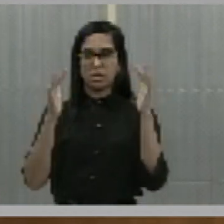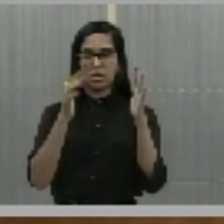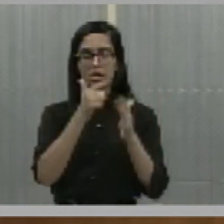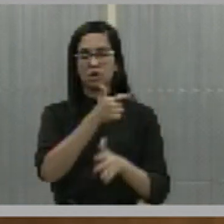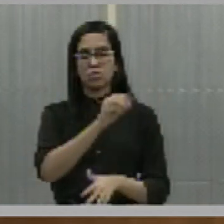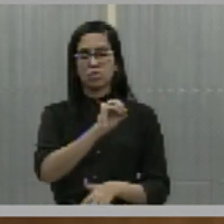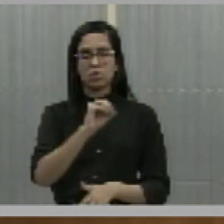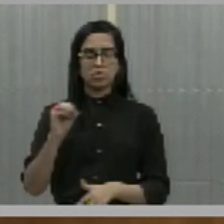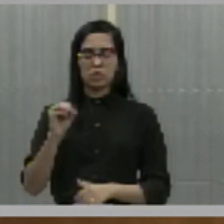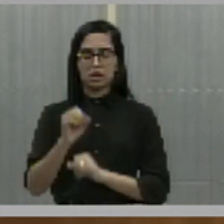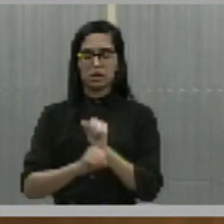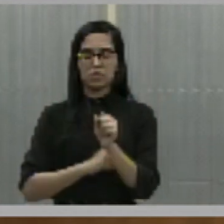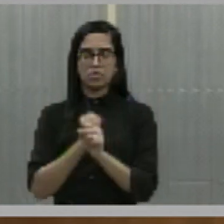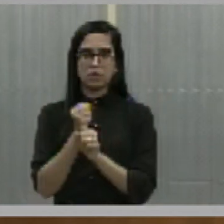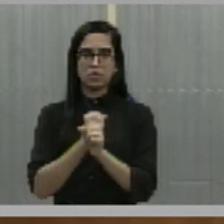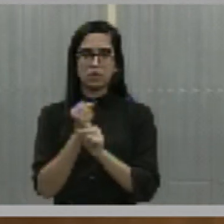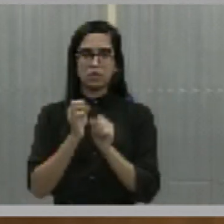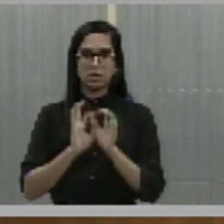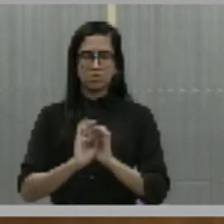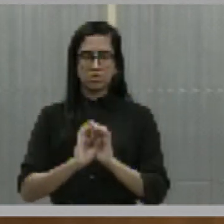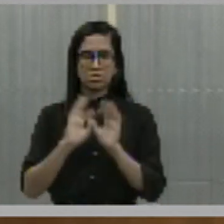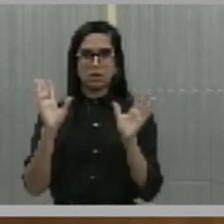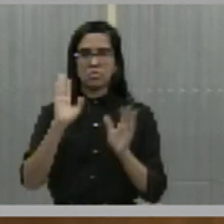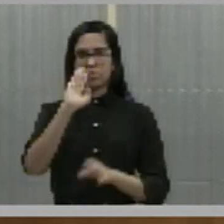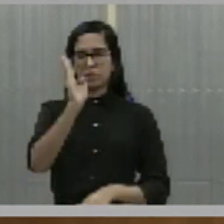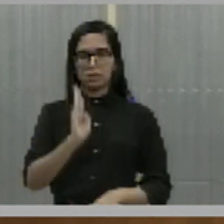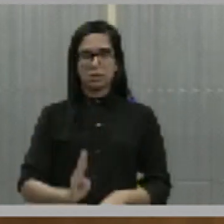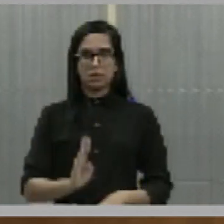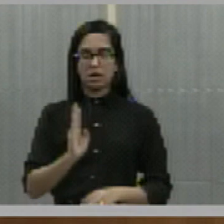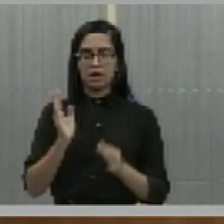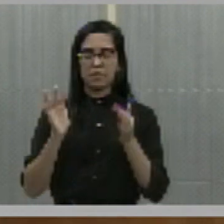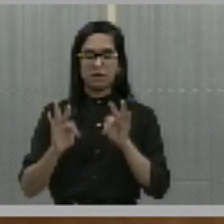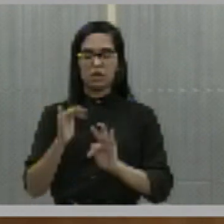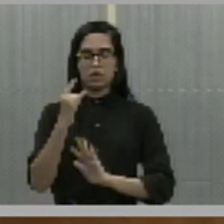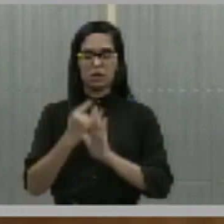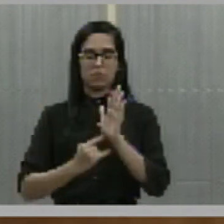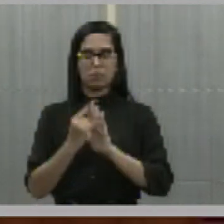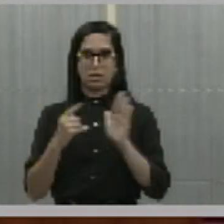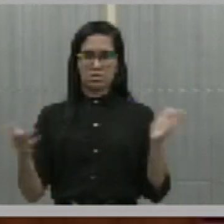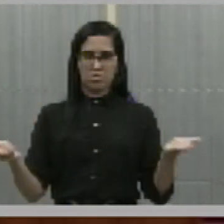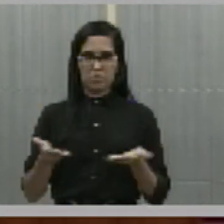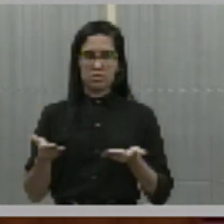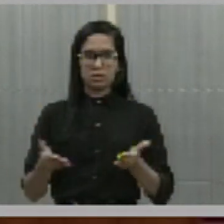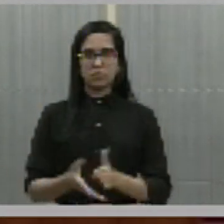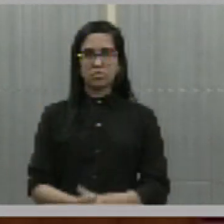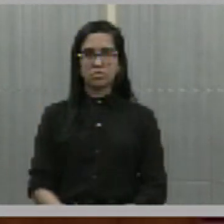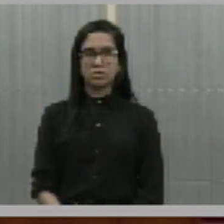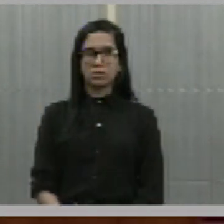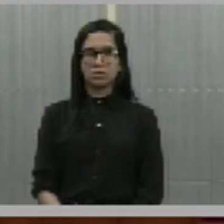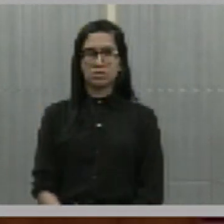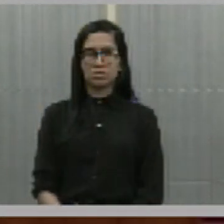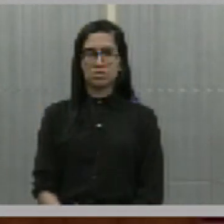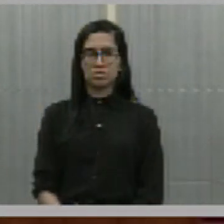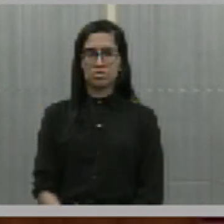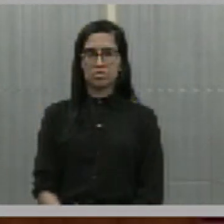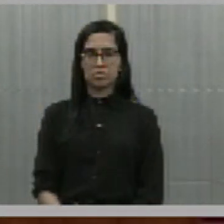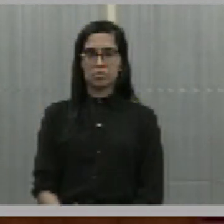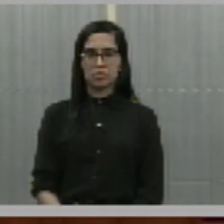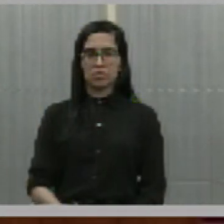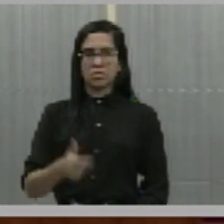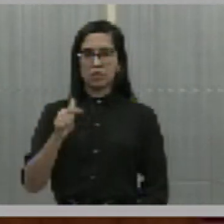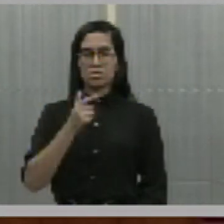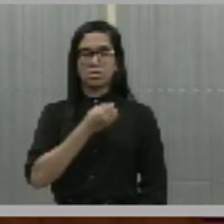anos de independência do Brasil. Era este o expediente, senhor presidente. Como não temos